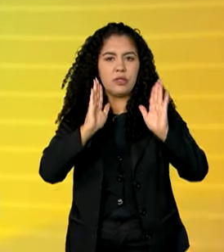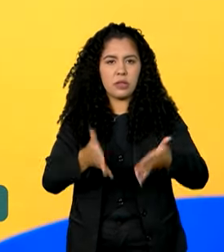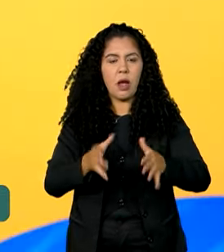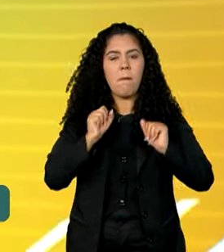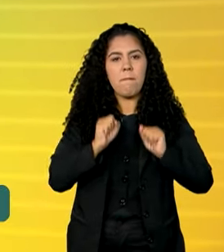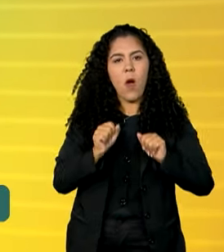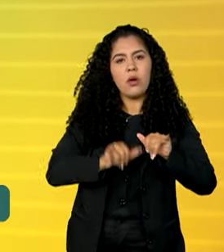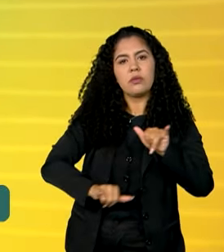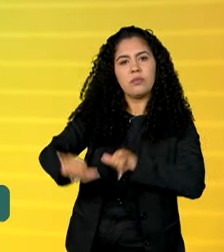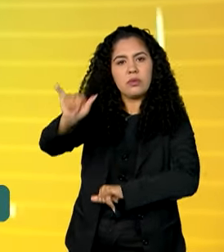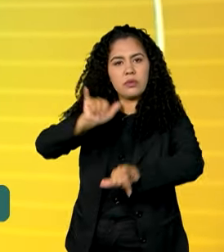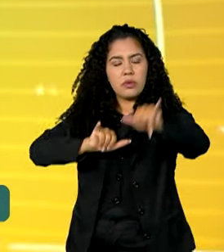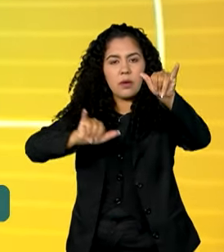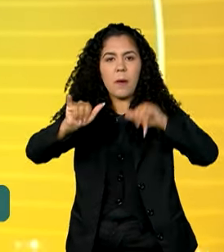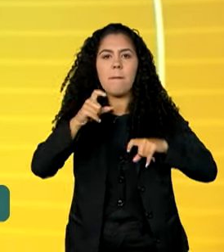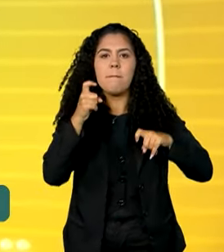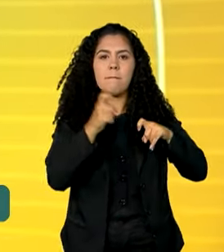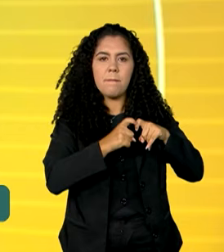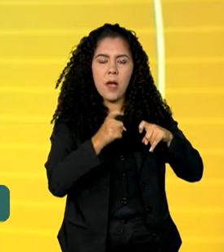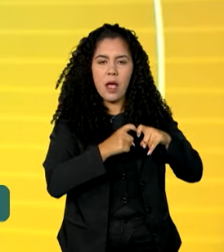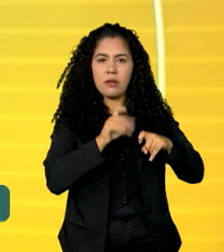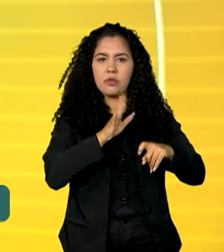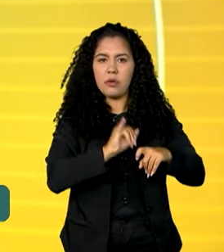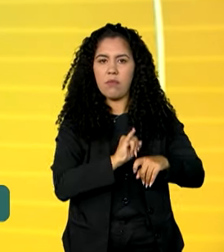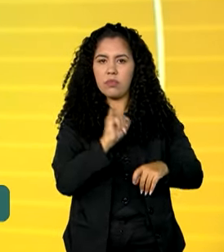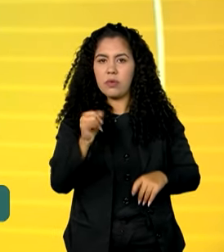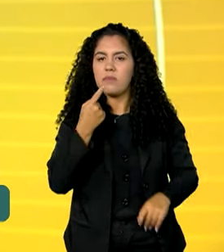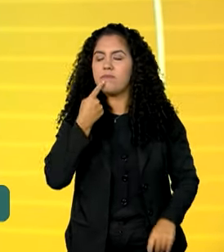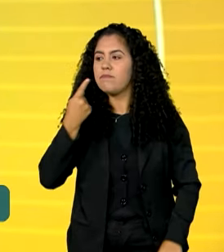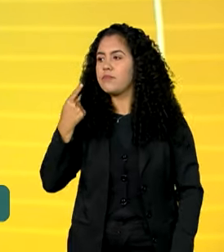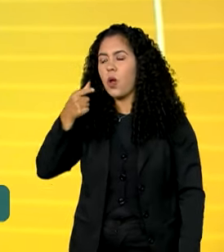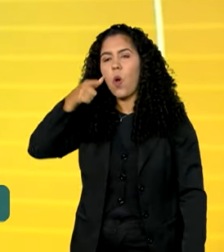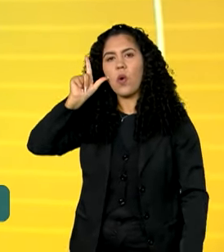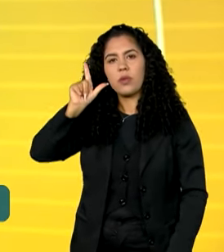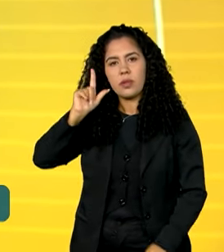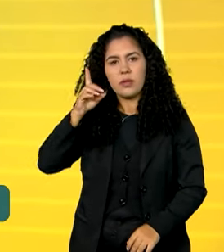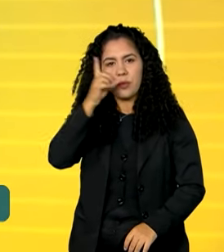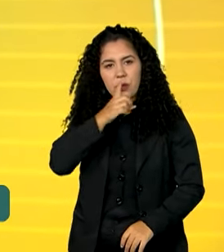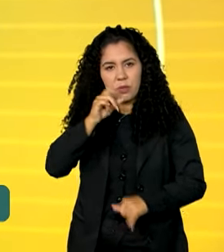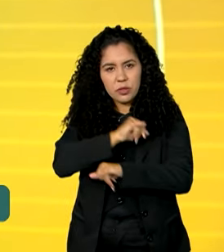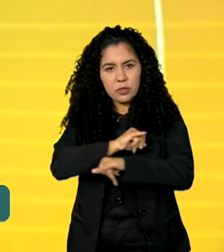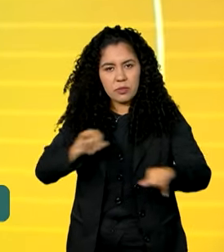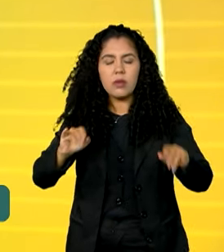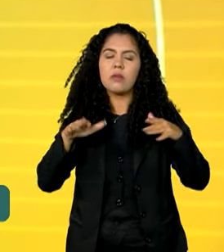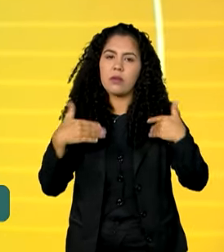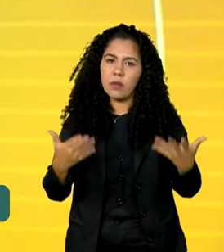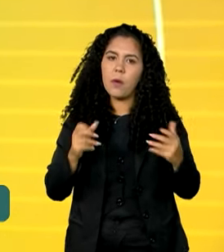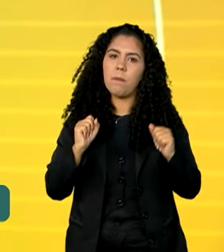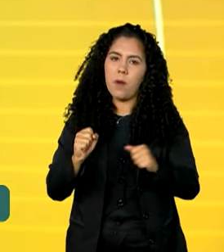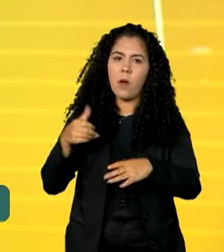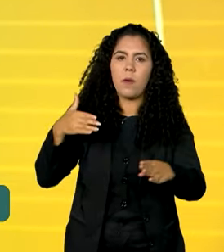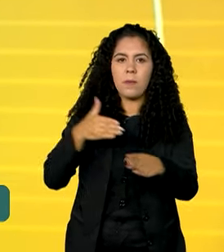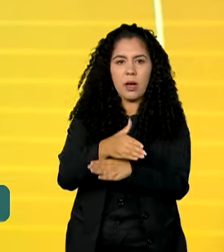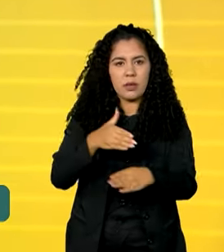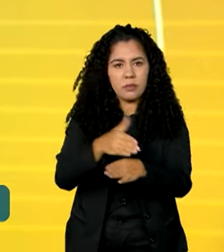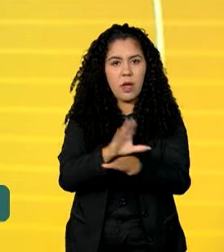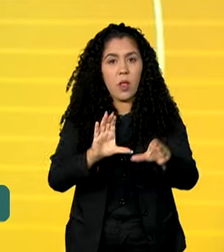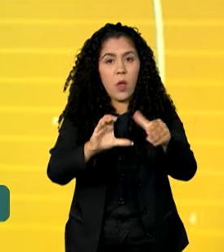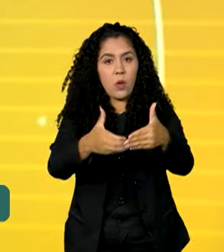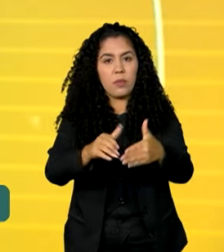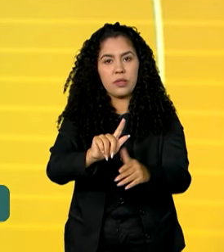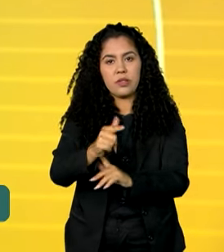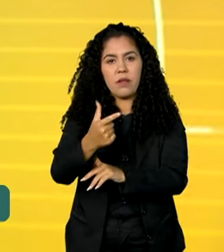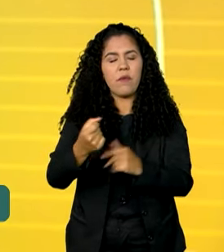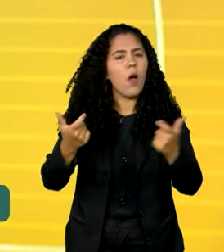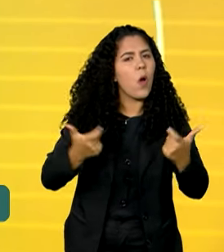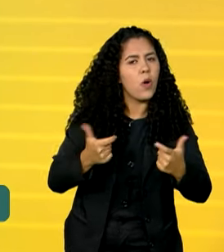de acordo com um boletim médico divulgado neste domingo. Com isso, ele poderá participar nos próximos dias da cúpula do G20 no